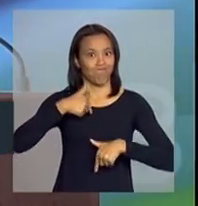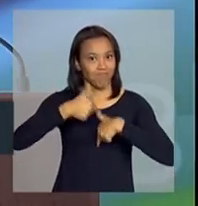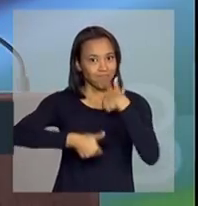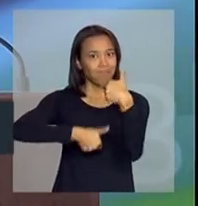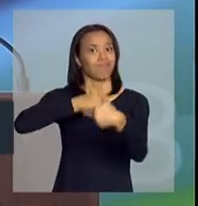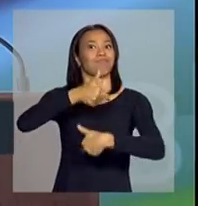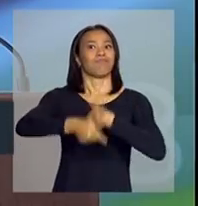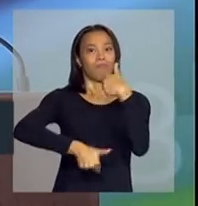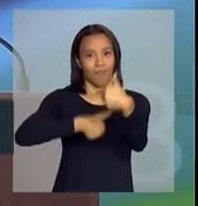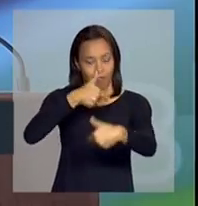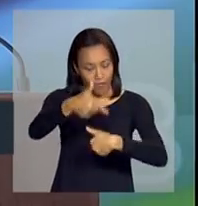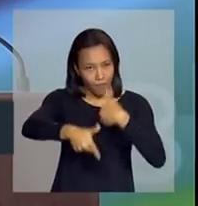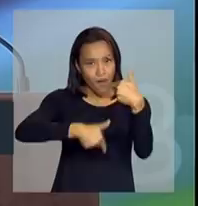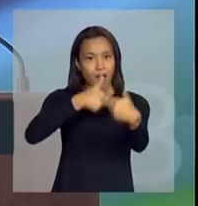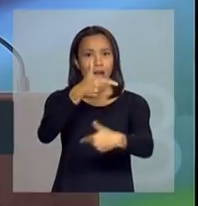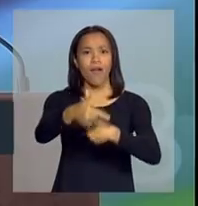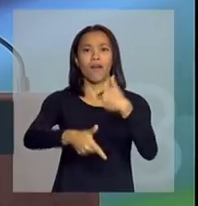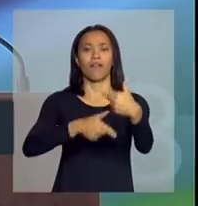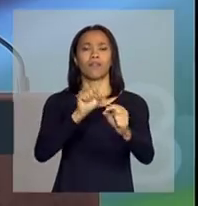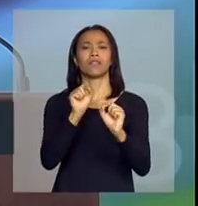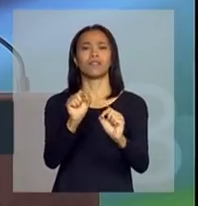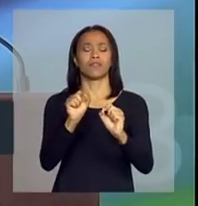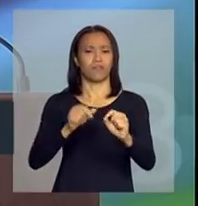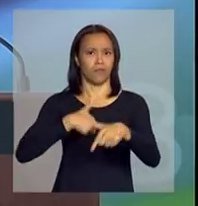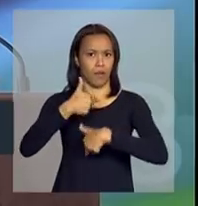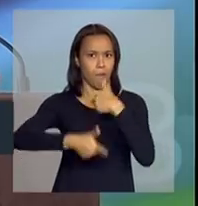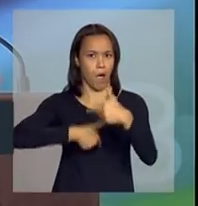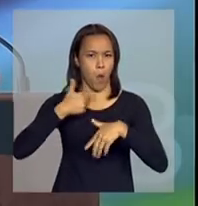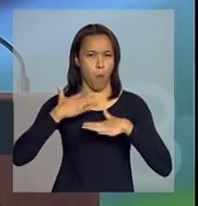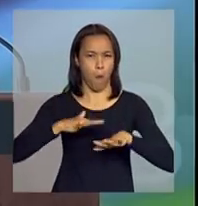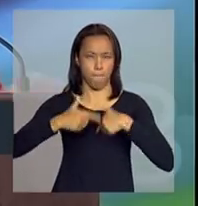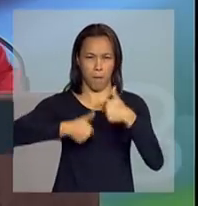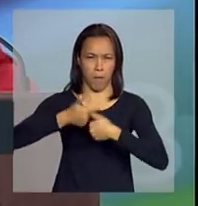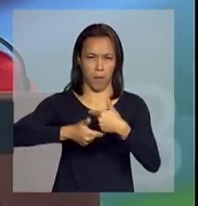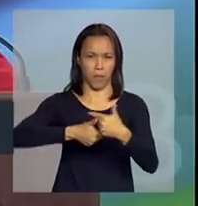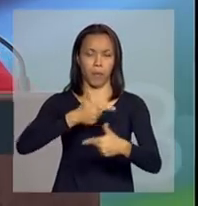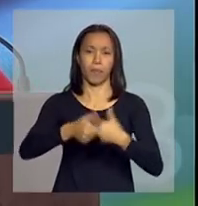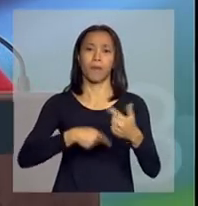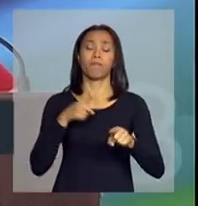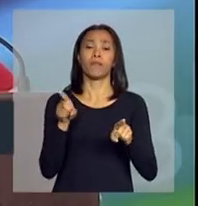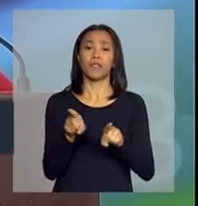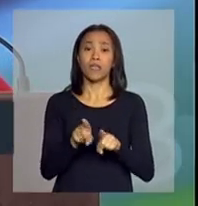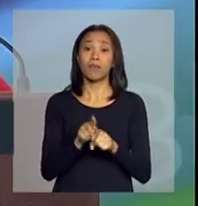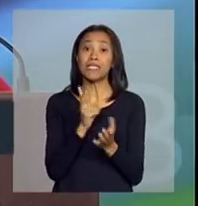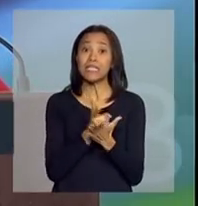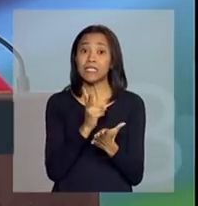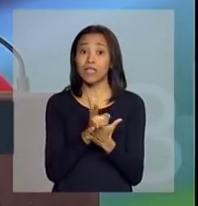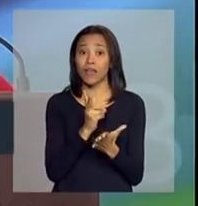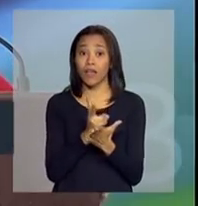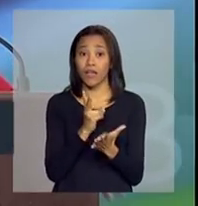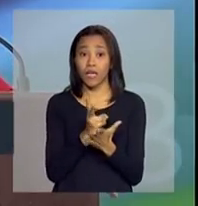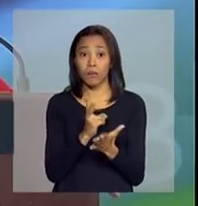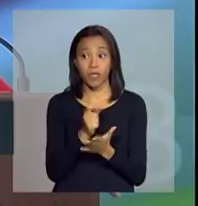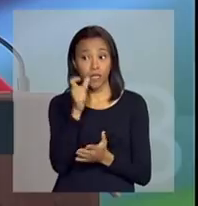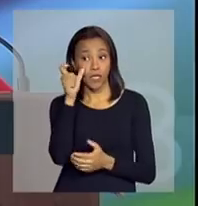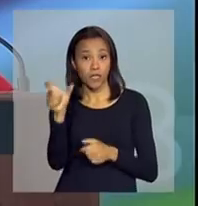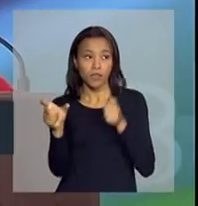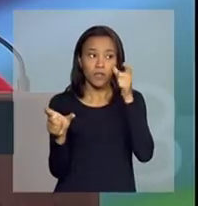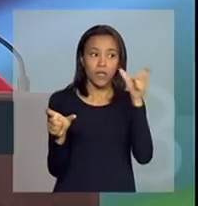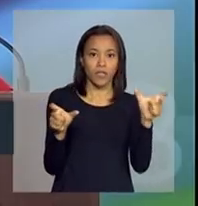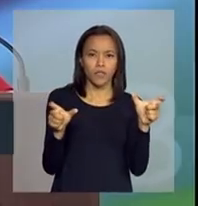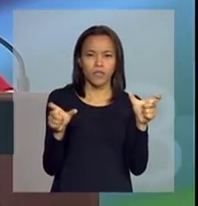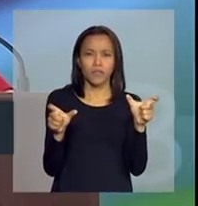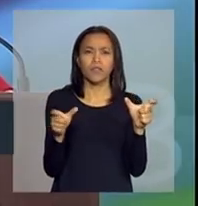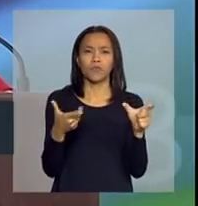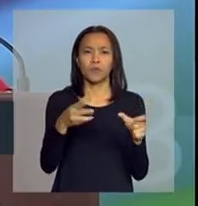um grande trabalho no sentido de um trabalho intenso, dedicado e sempre olhando interesses dos